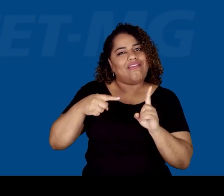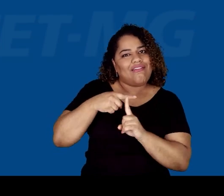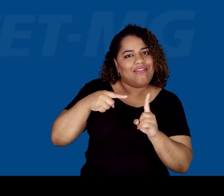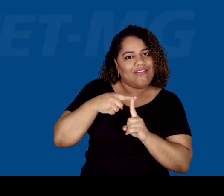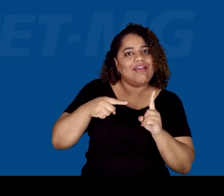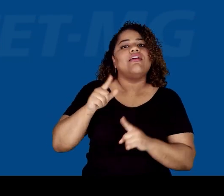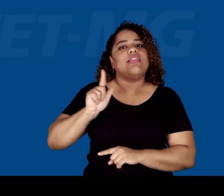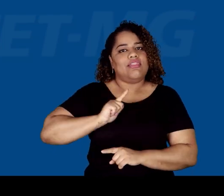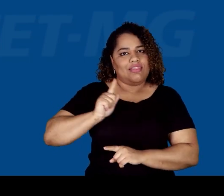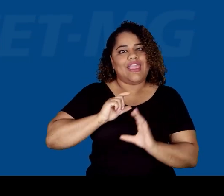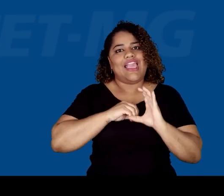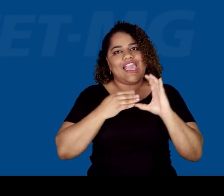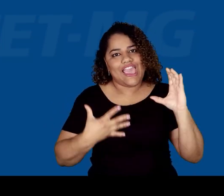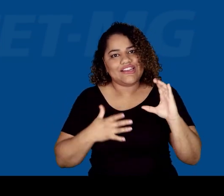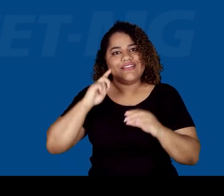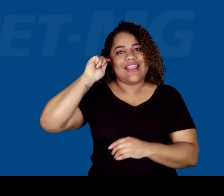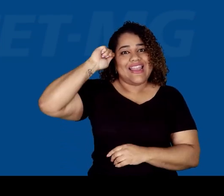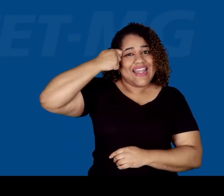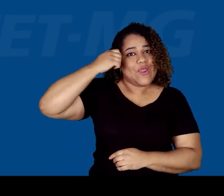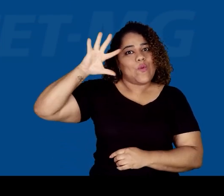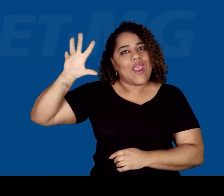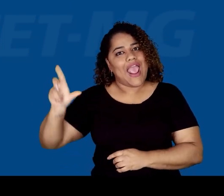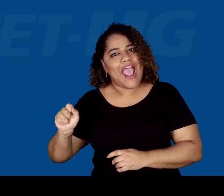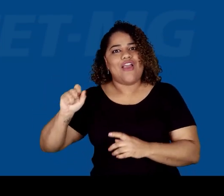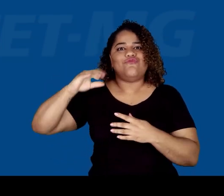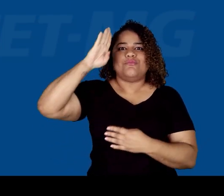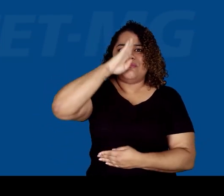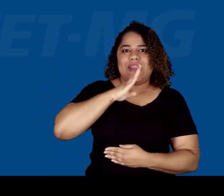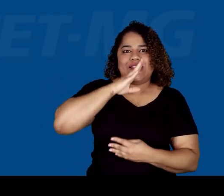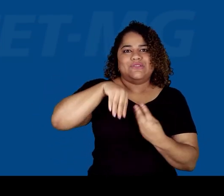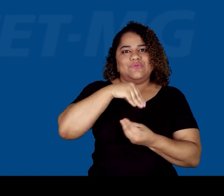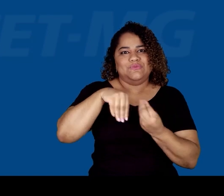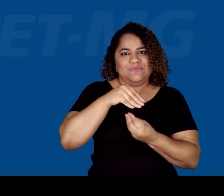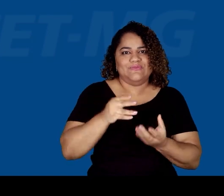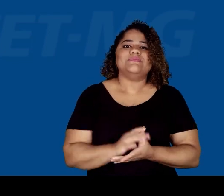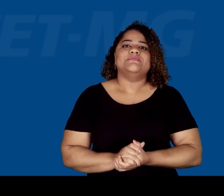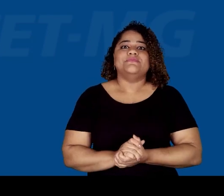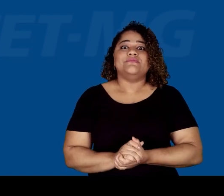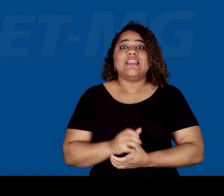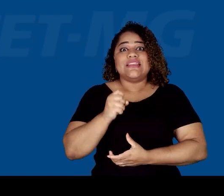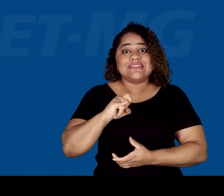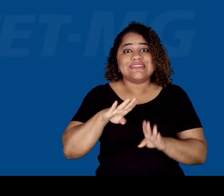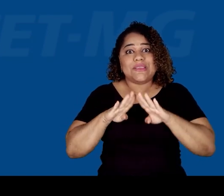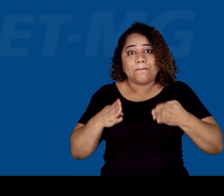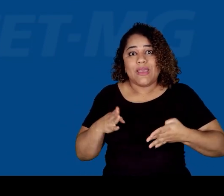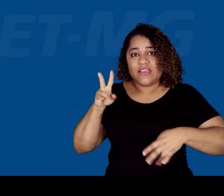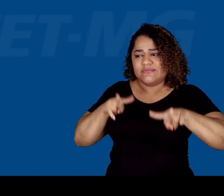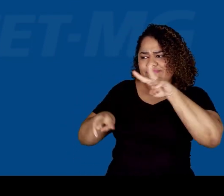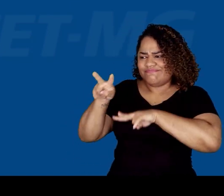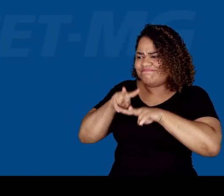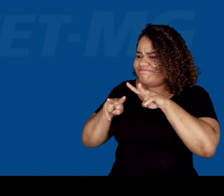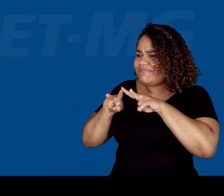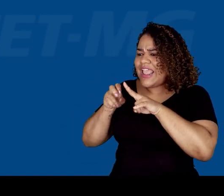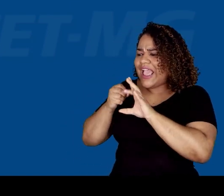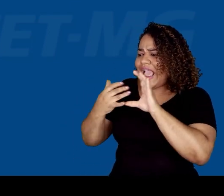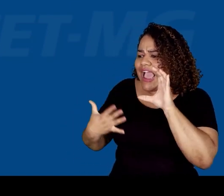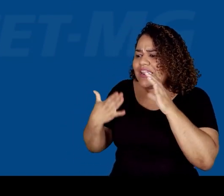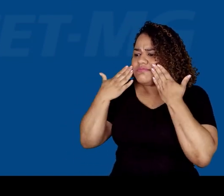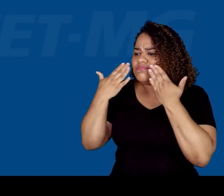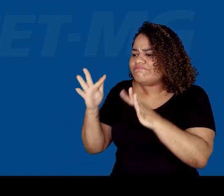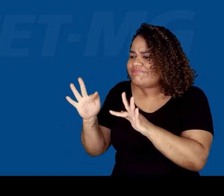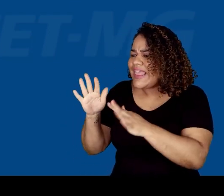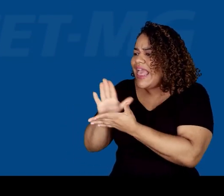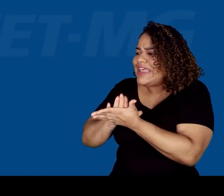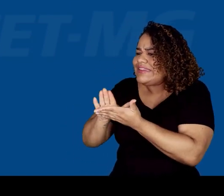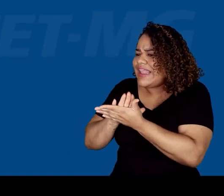negro-afro-brasileiros. Bom, caso os integrantes da banca de heteroidentificação não identifiquem na pessoa que se